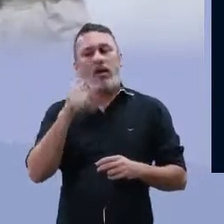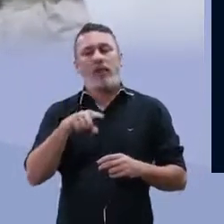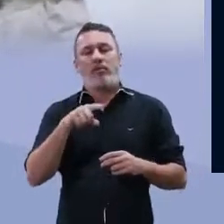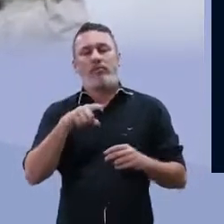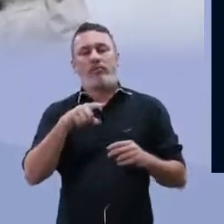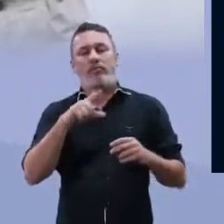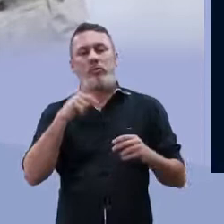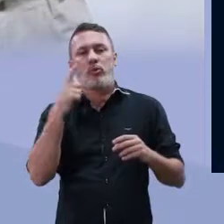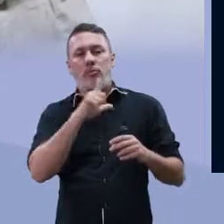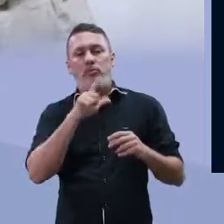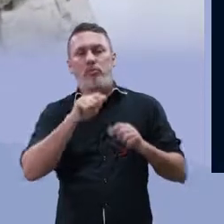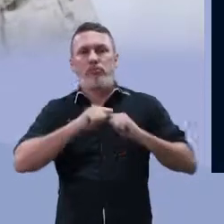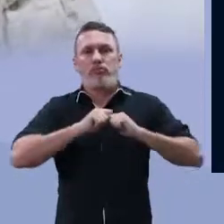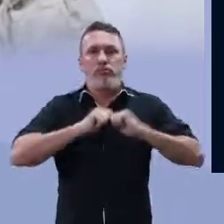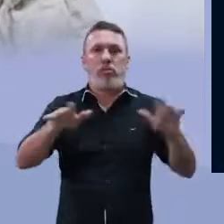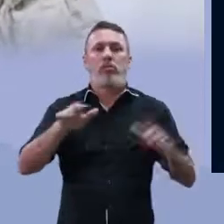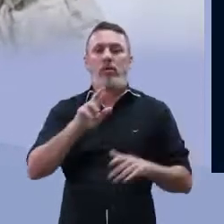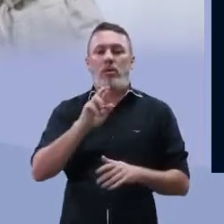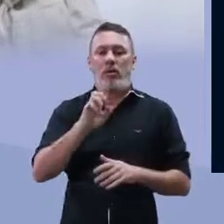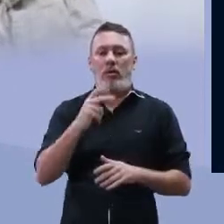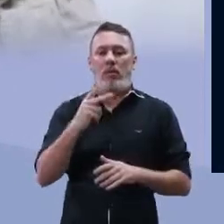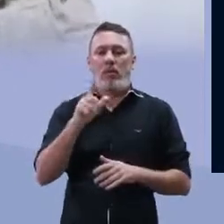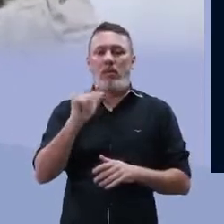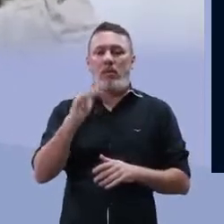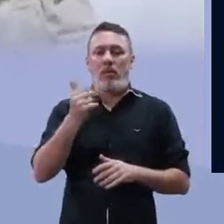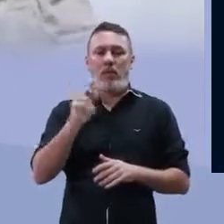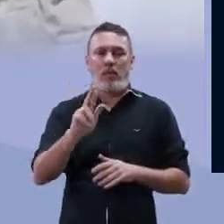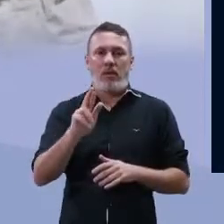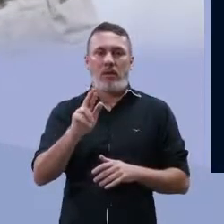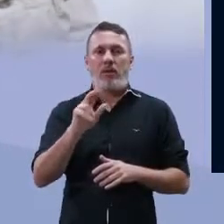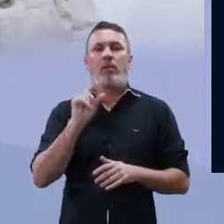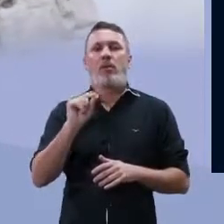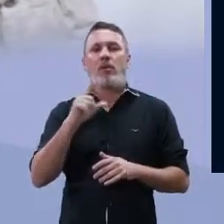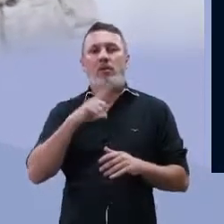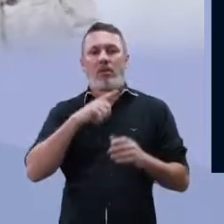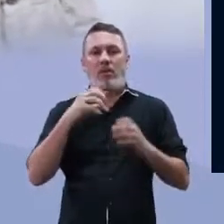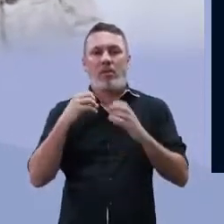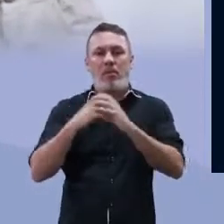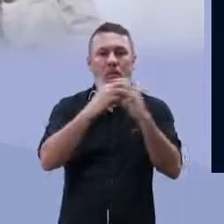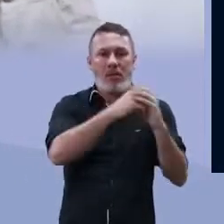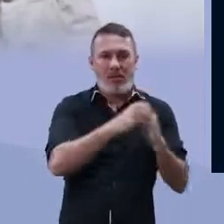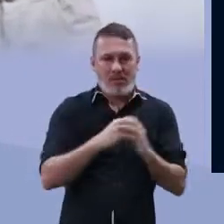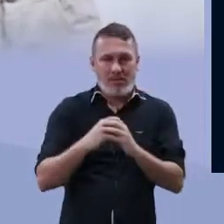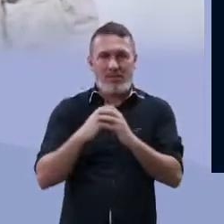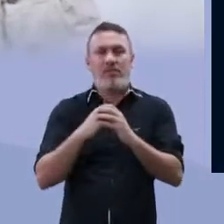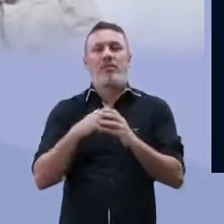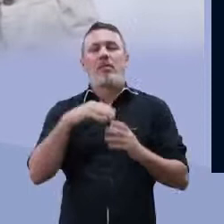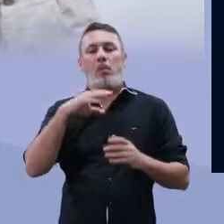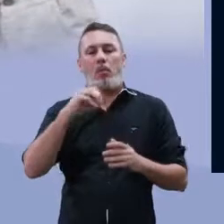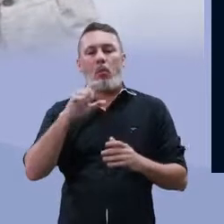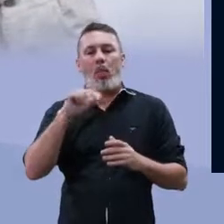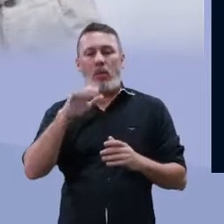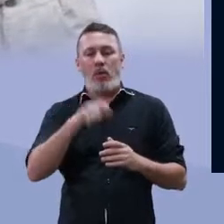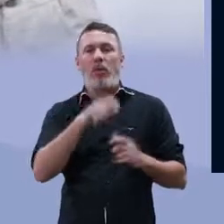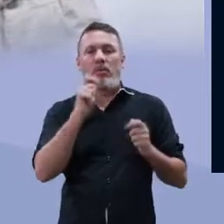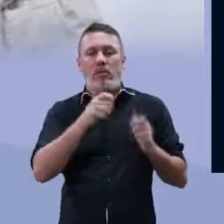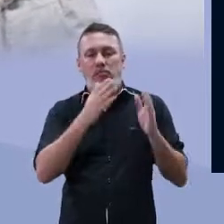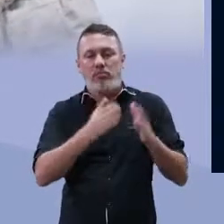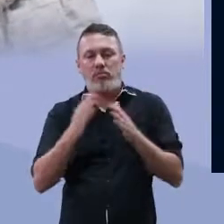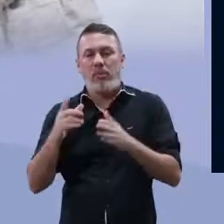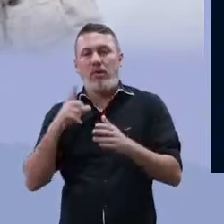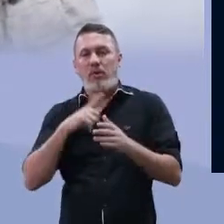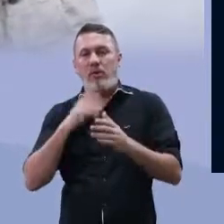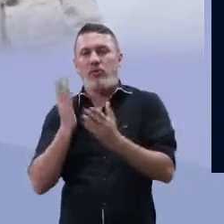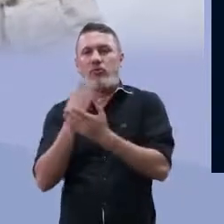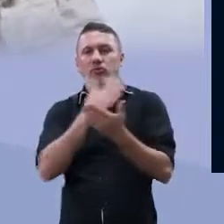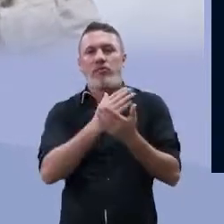vai ter a função de replicação. É ele que vai ser, então, a molécula da hereditariedade e que vai permitir a